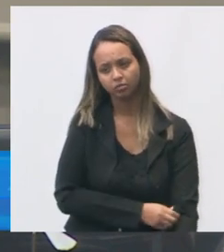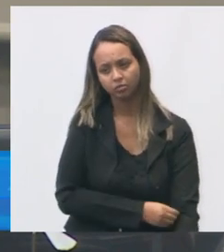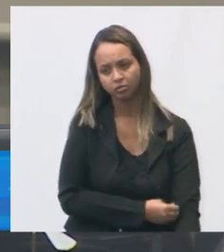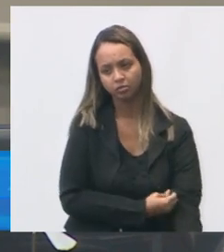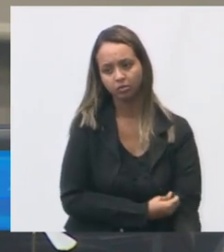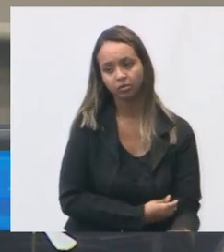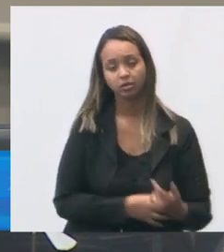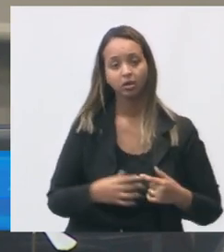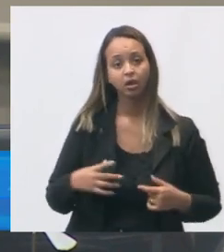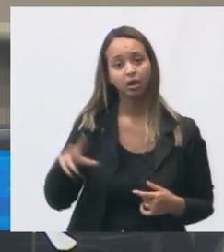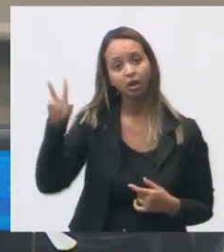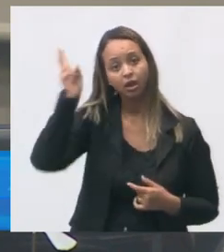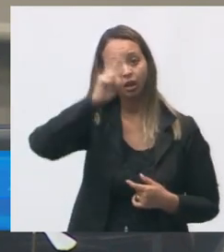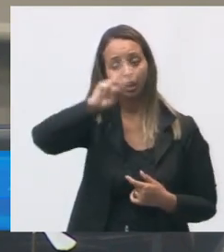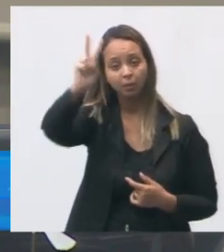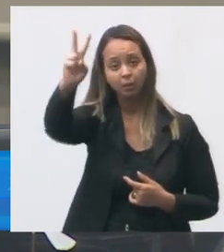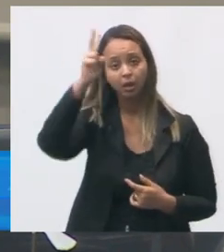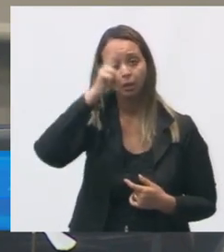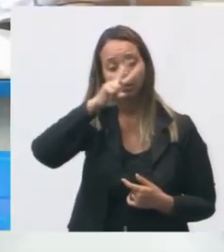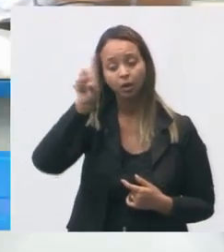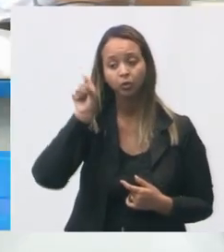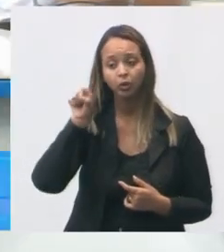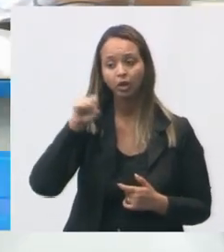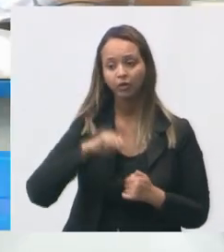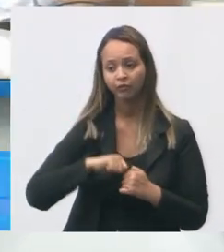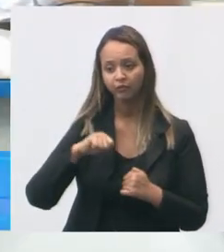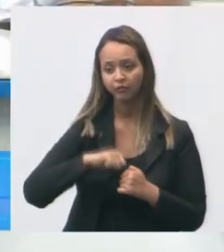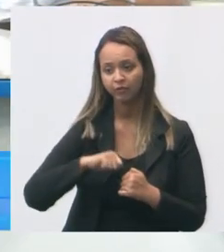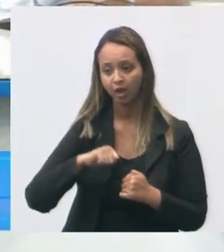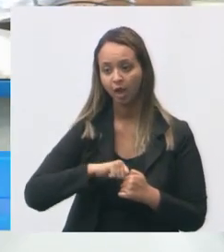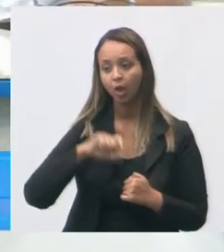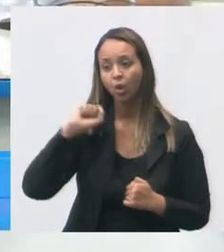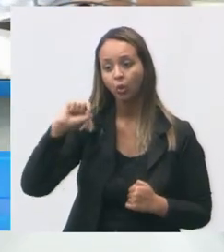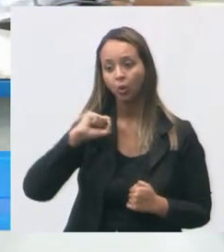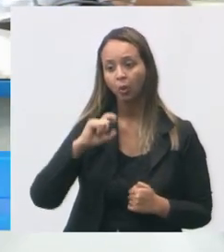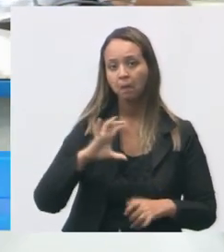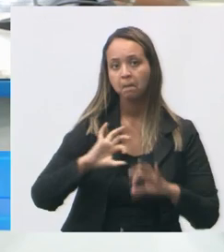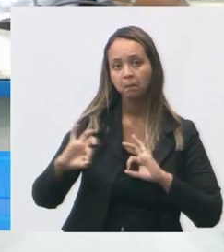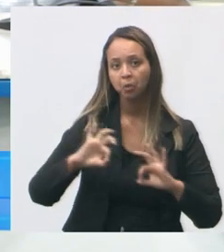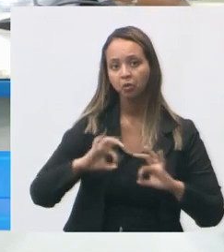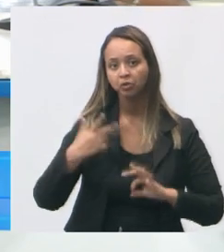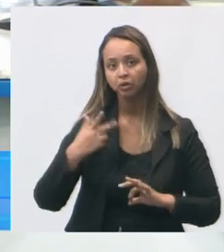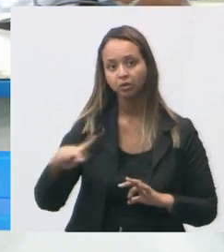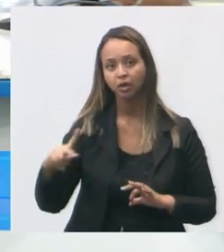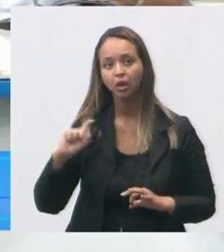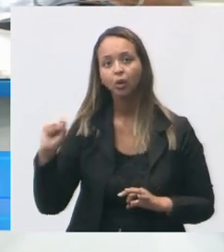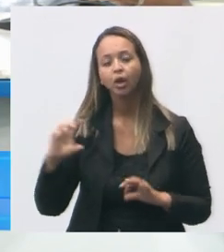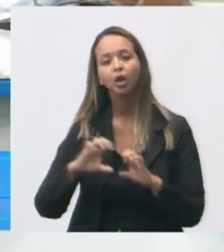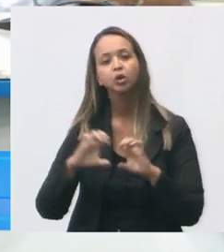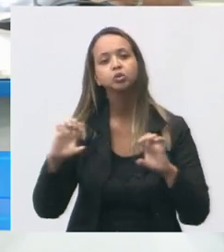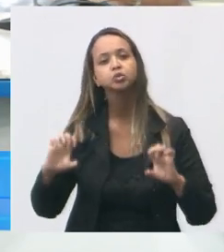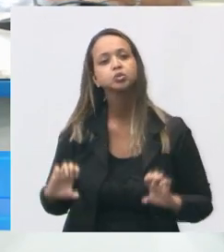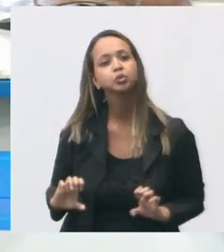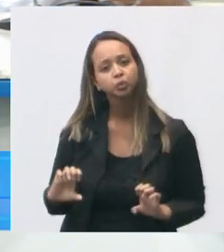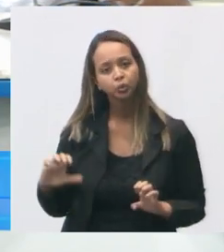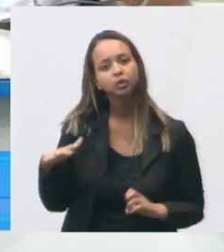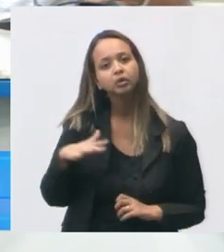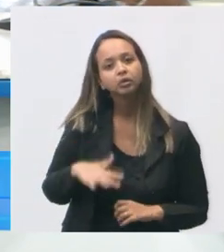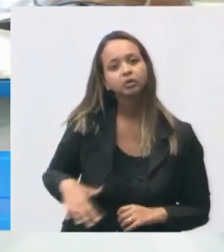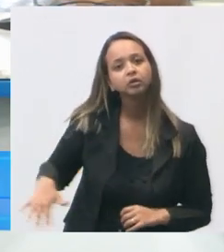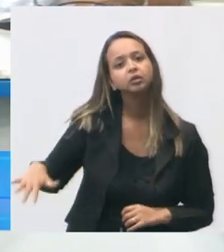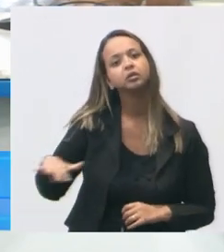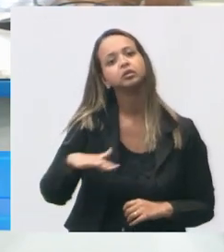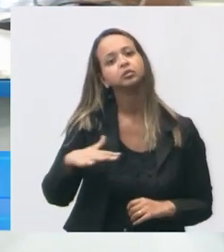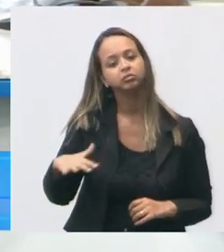que aquilo que o vereador Marzinho faz através do Vitória na ponta do lápis é um olhar sobre a estrutura física a